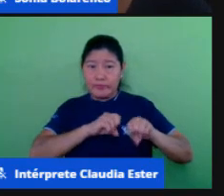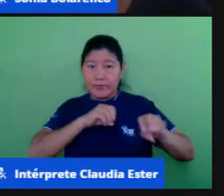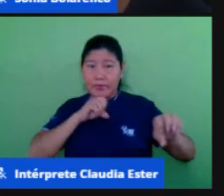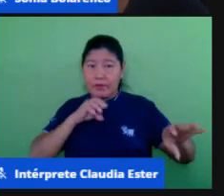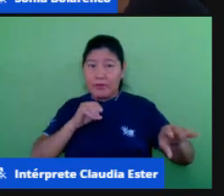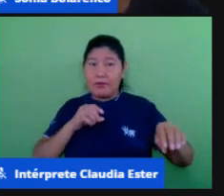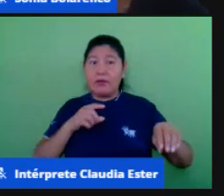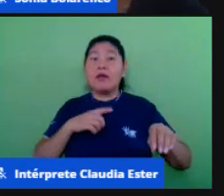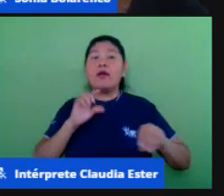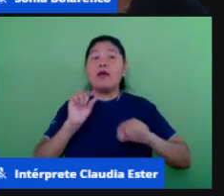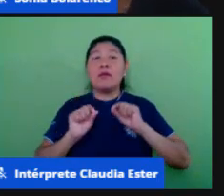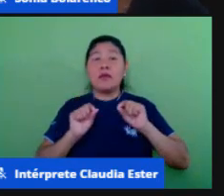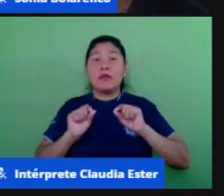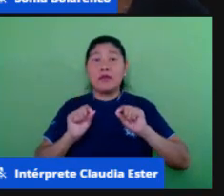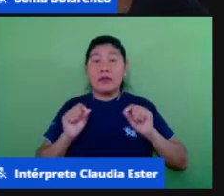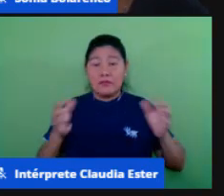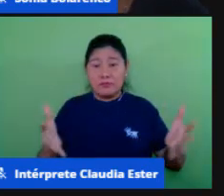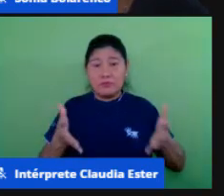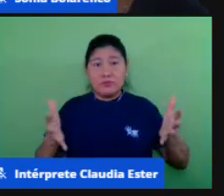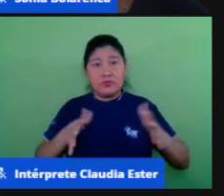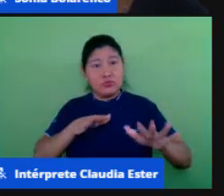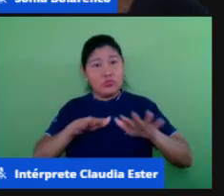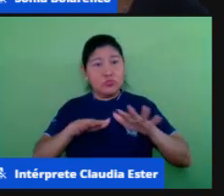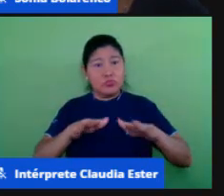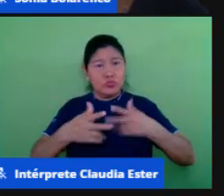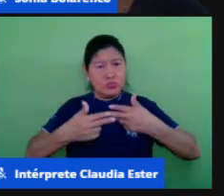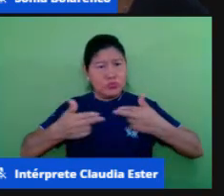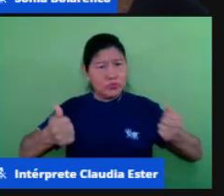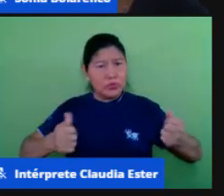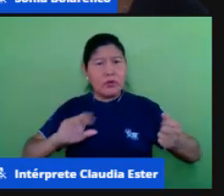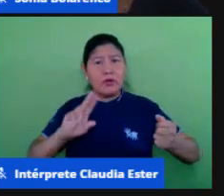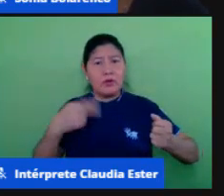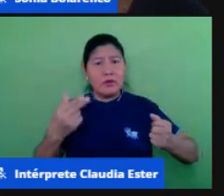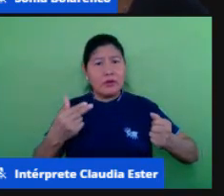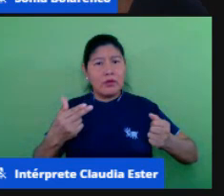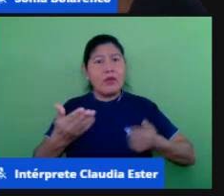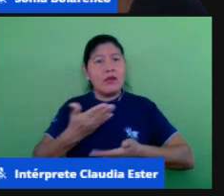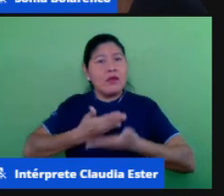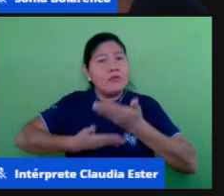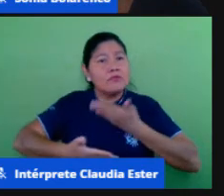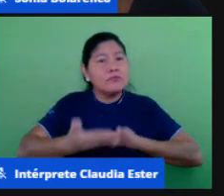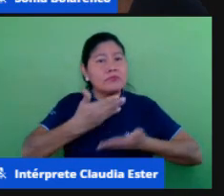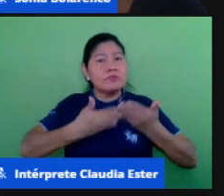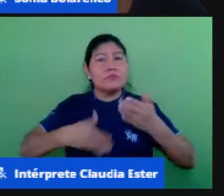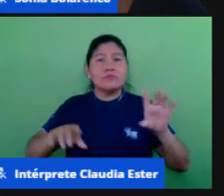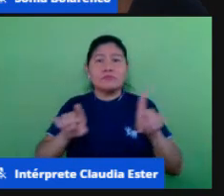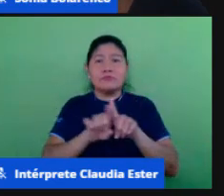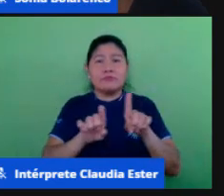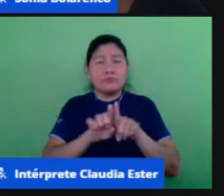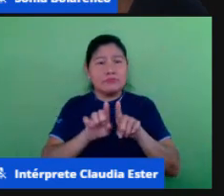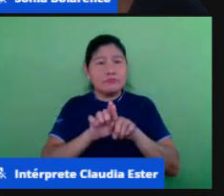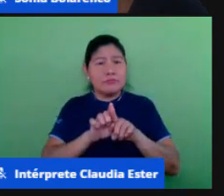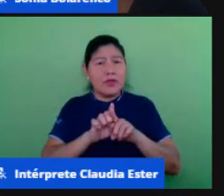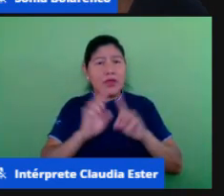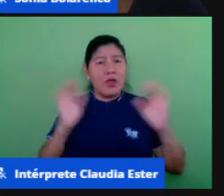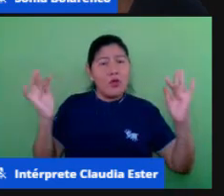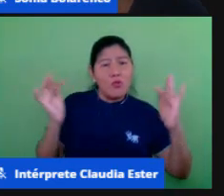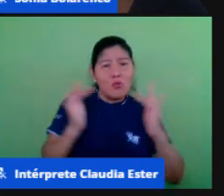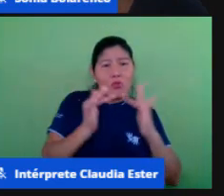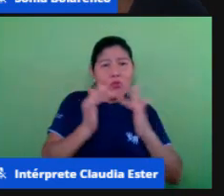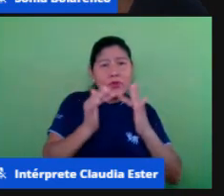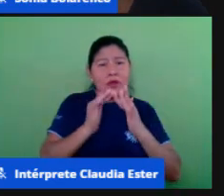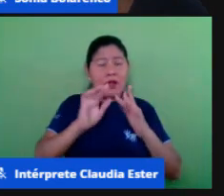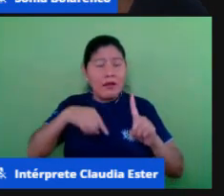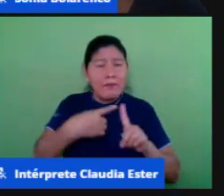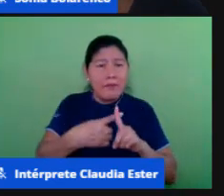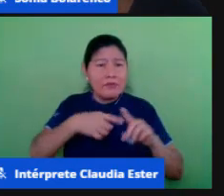acelerou muita coisa inclusive a nossa relação com as TICs e considerá-las